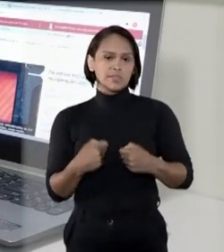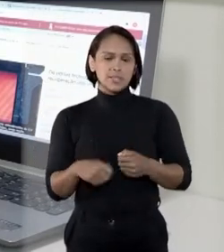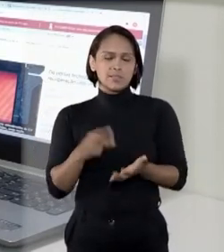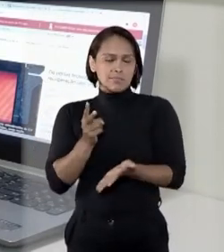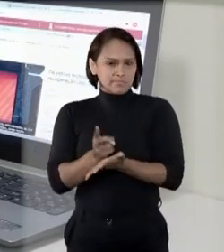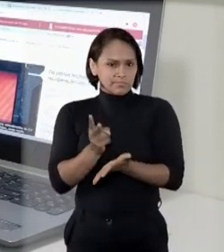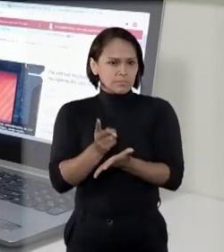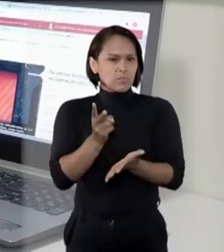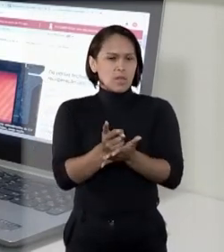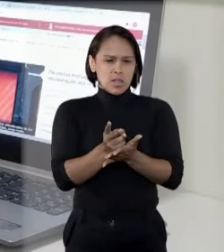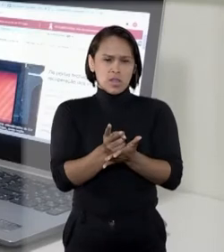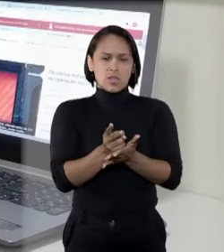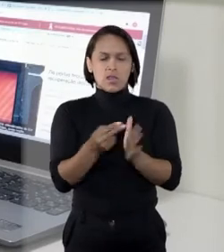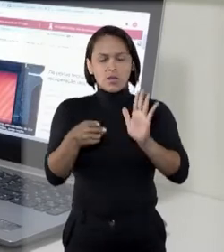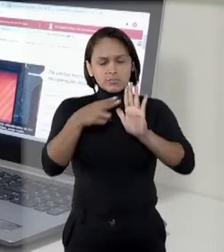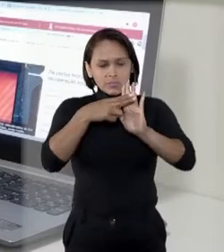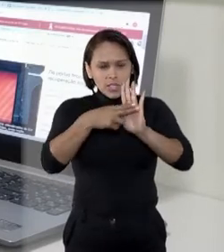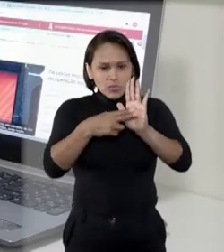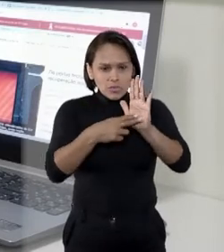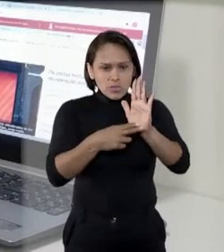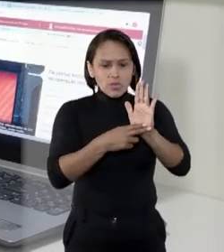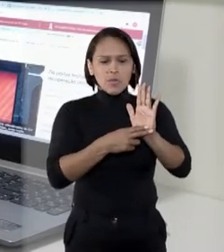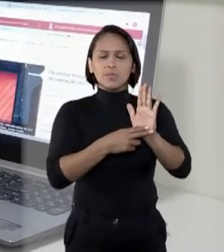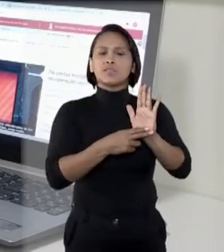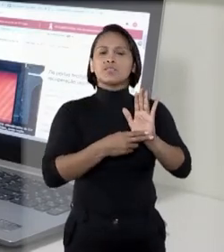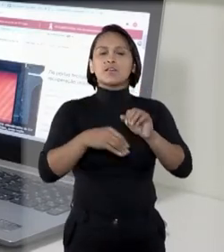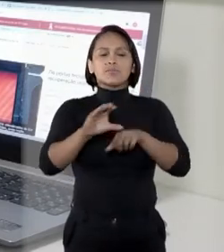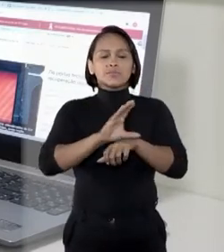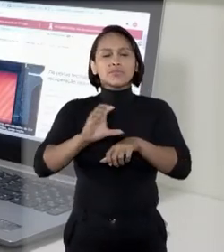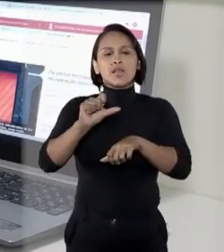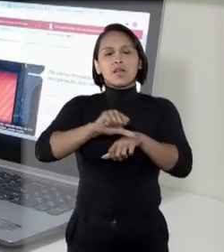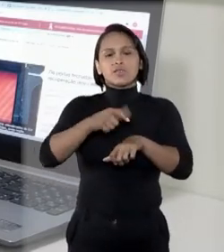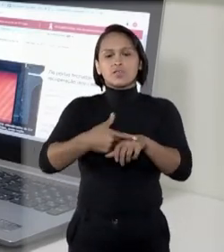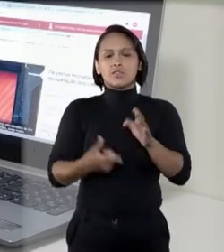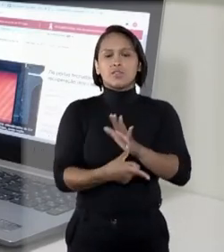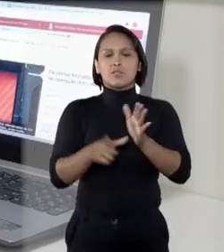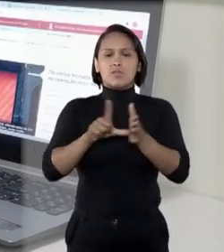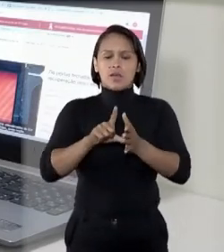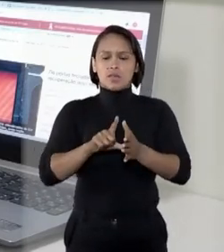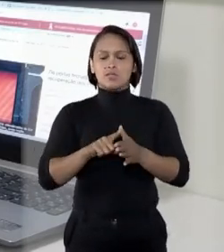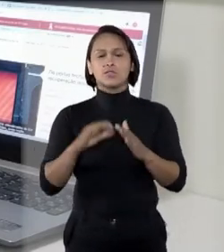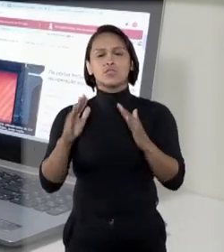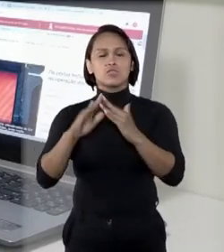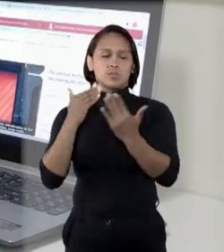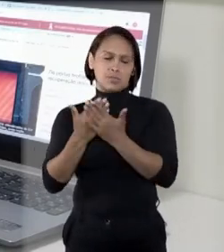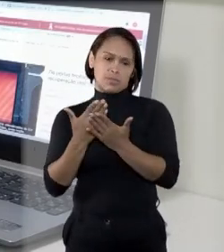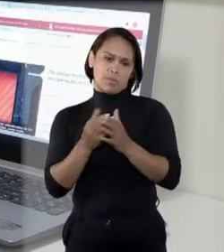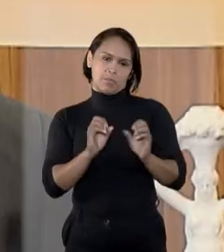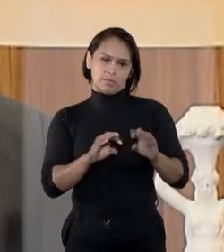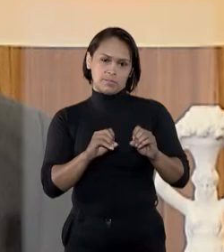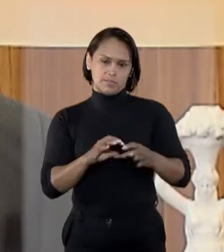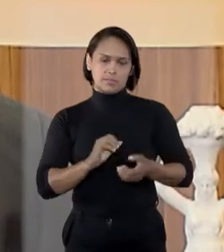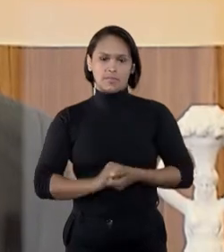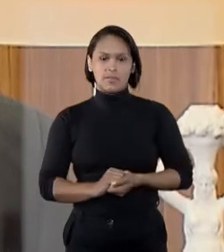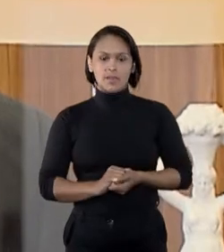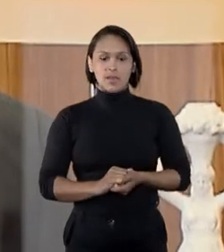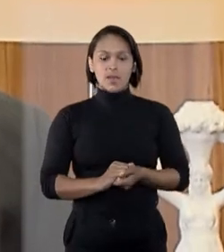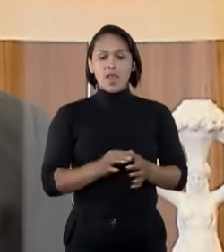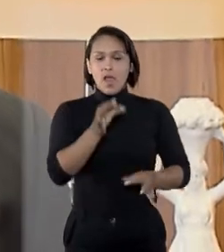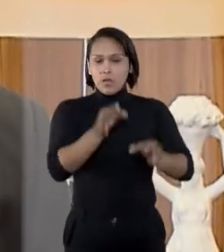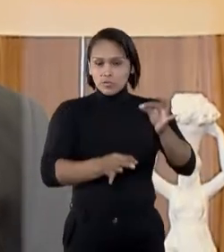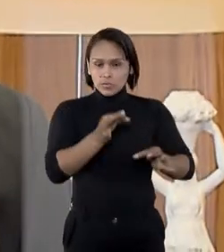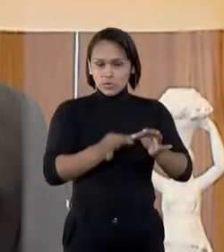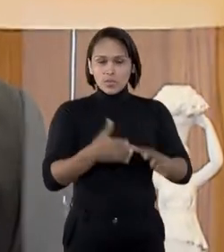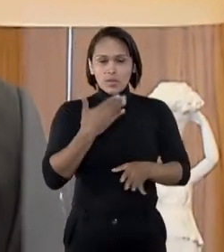ser mantida a validade dos atos normativos já editados sobre o funcionamento das atividades de ensino. Ao julgar o